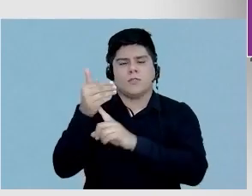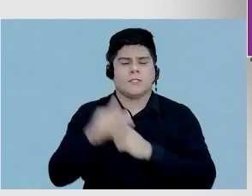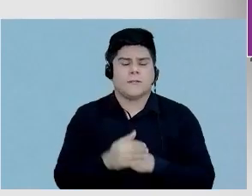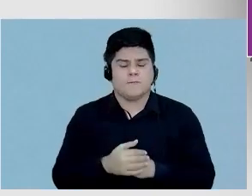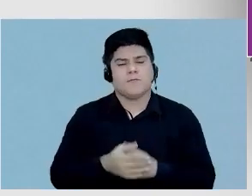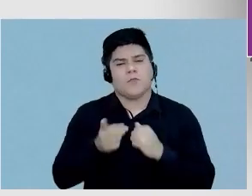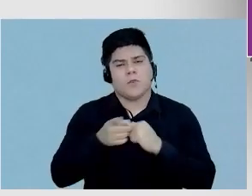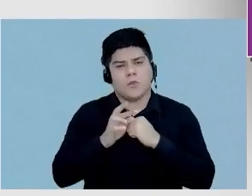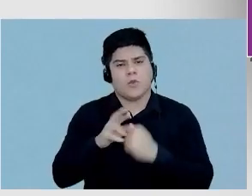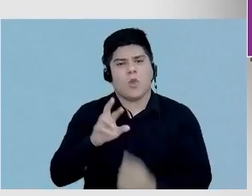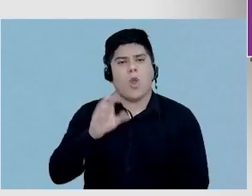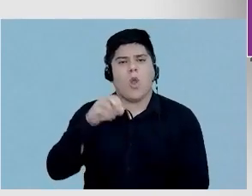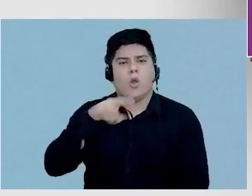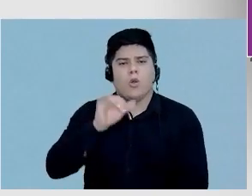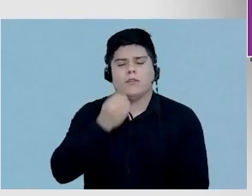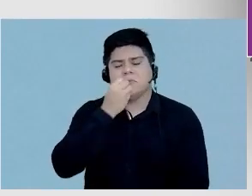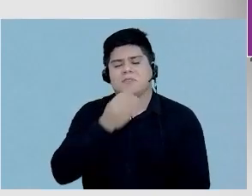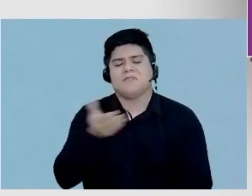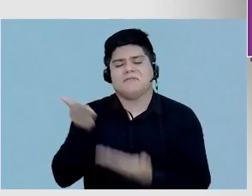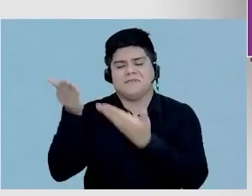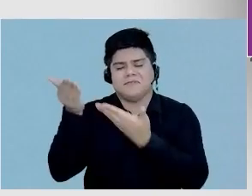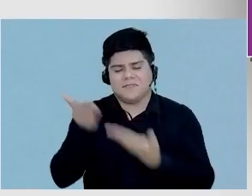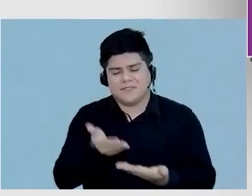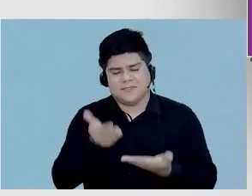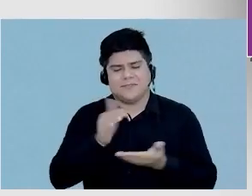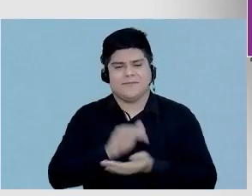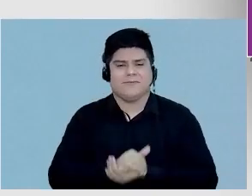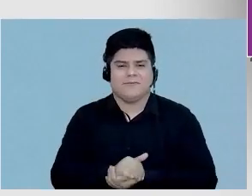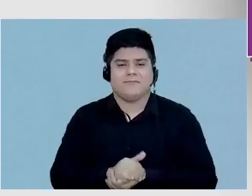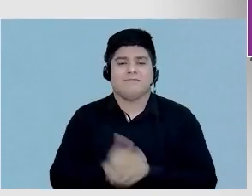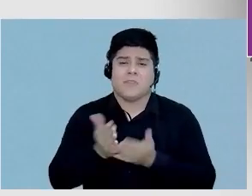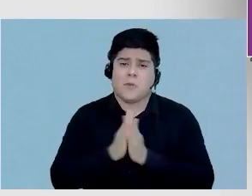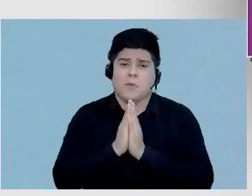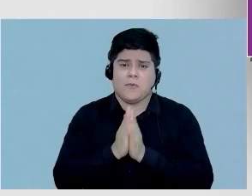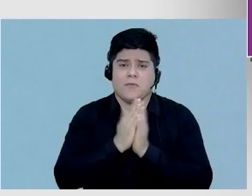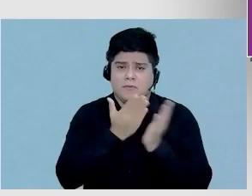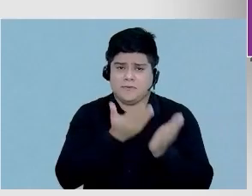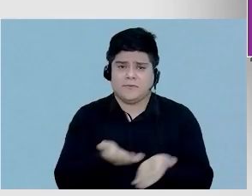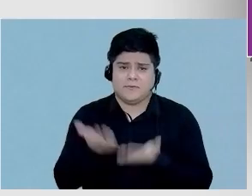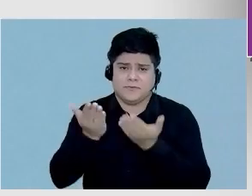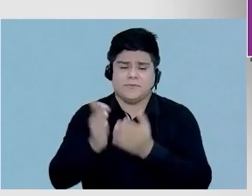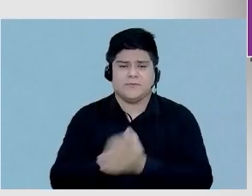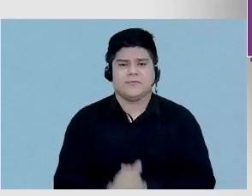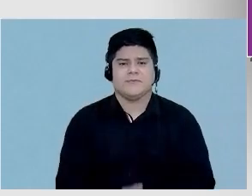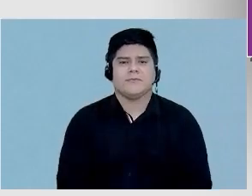Doutor Ronald Schwartz, seja muito bem-vindo. E, por favor, a palavra está com o senhor.